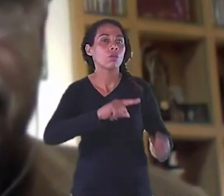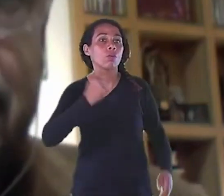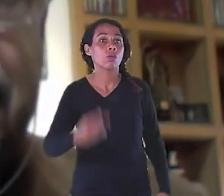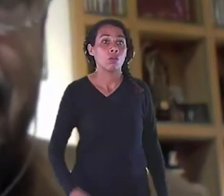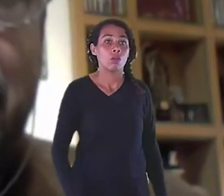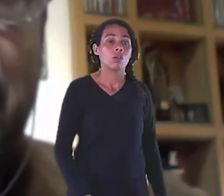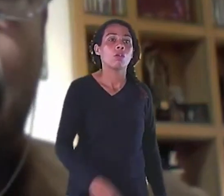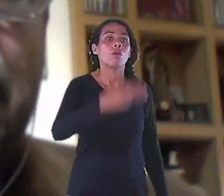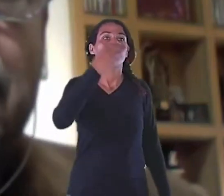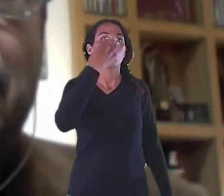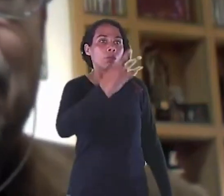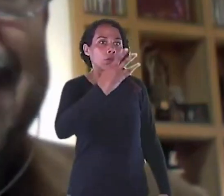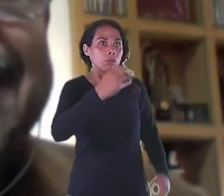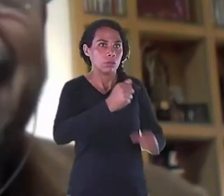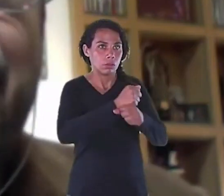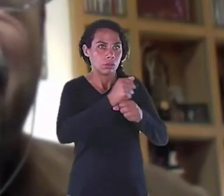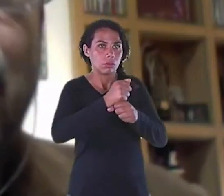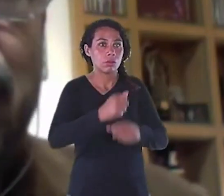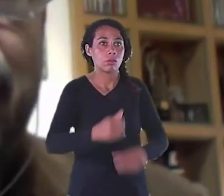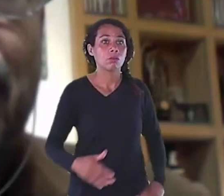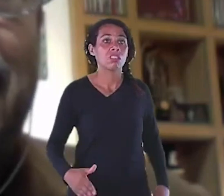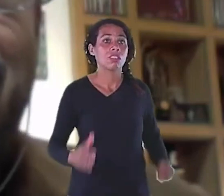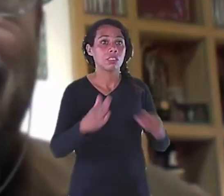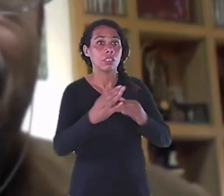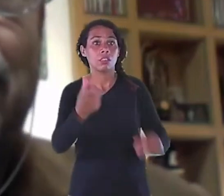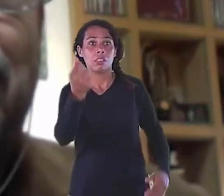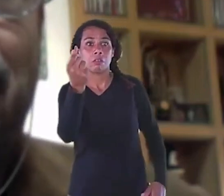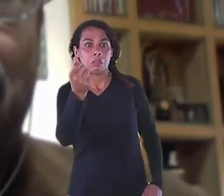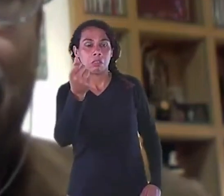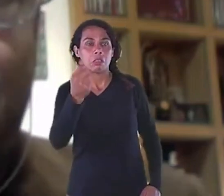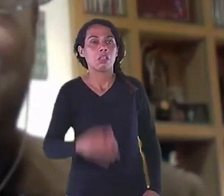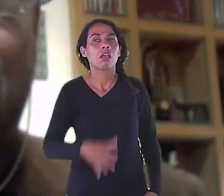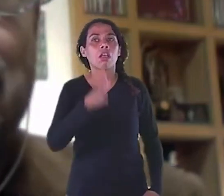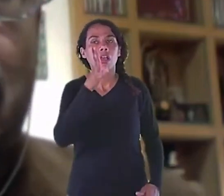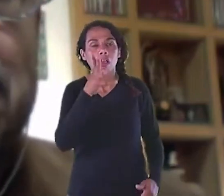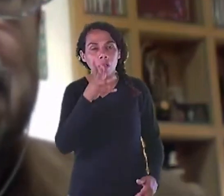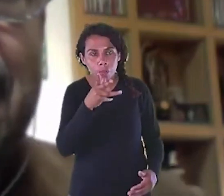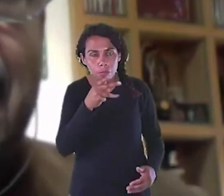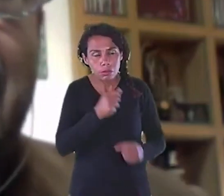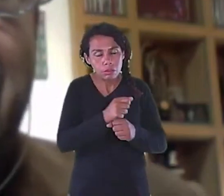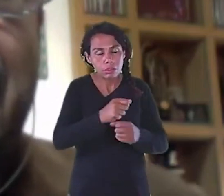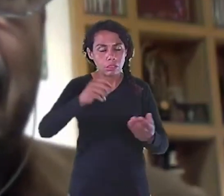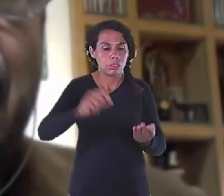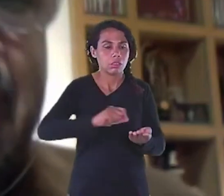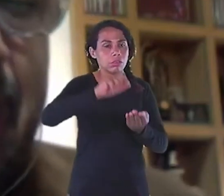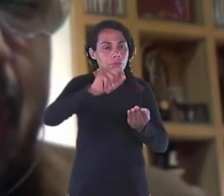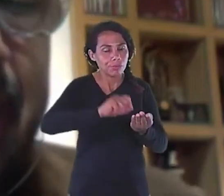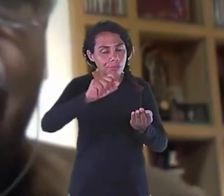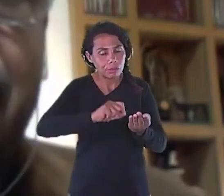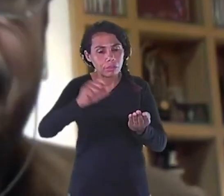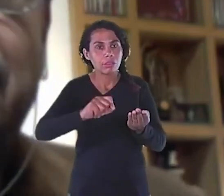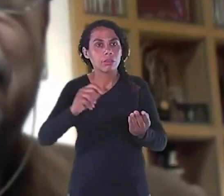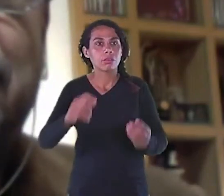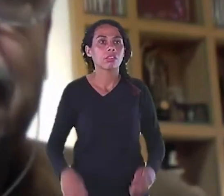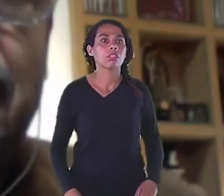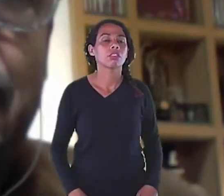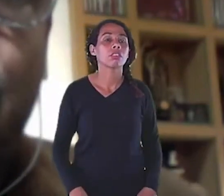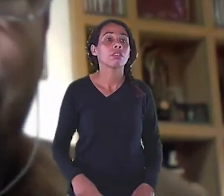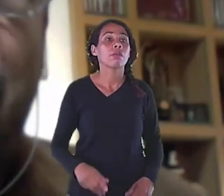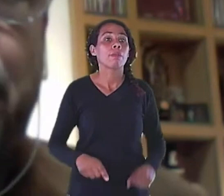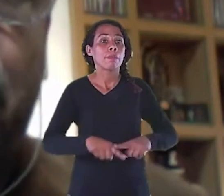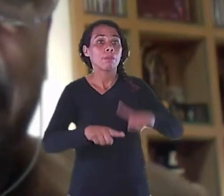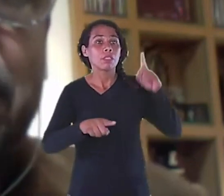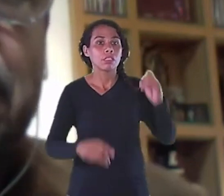fiquei um ano Em Milão Escrevendo livro E eu tive, como todos nós O grande